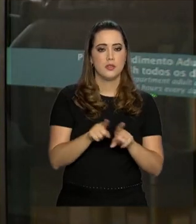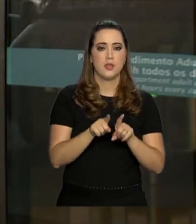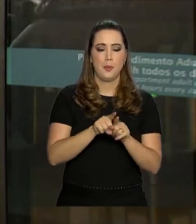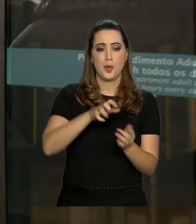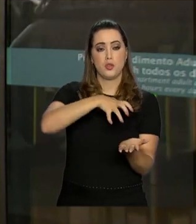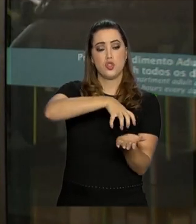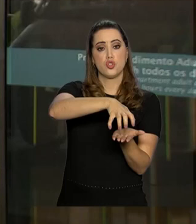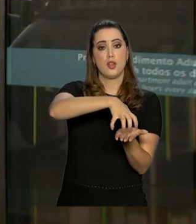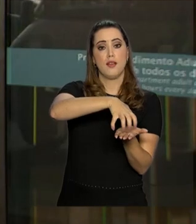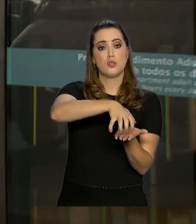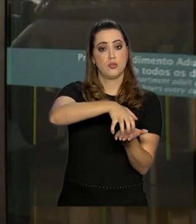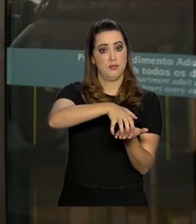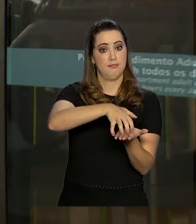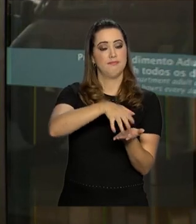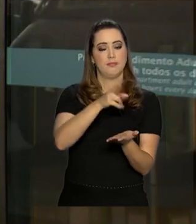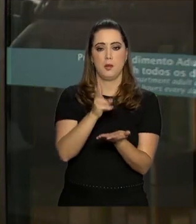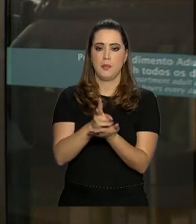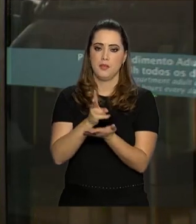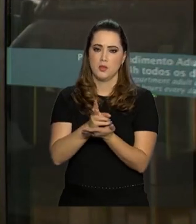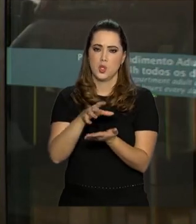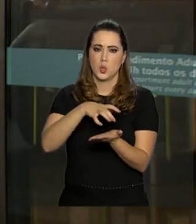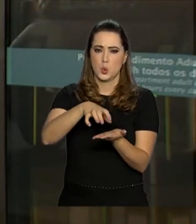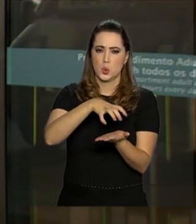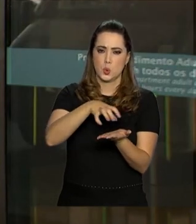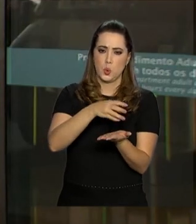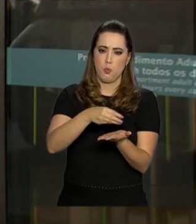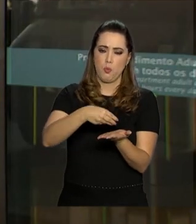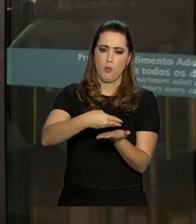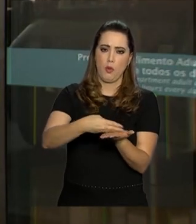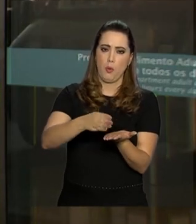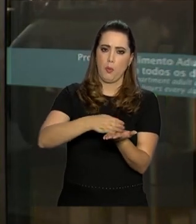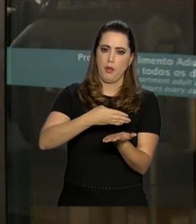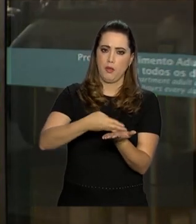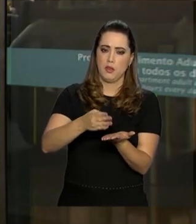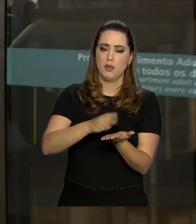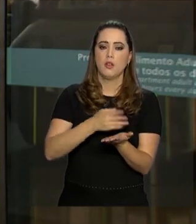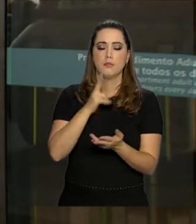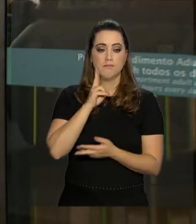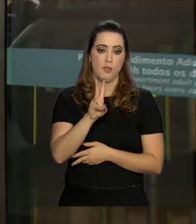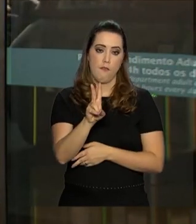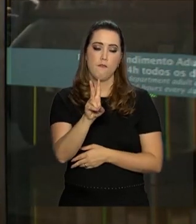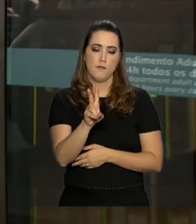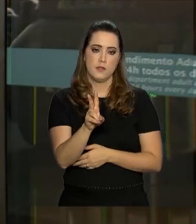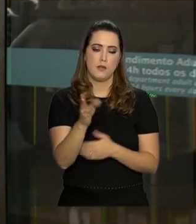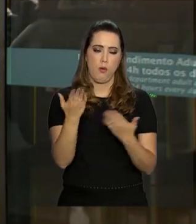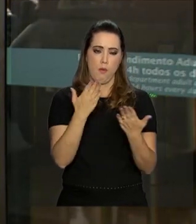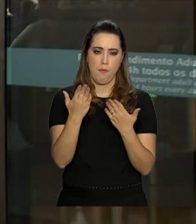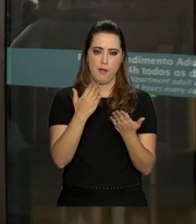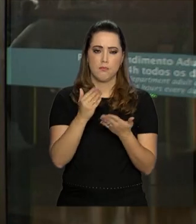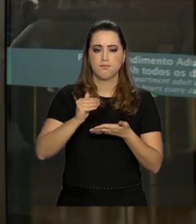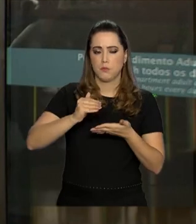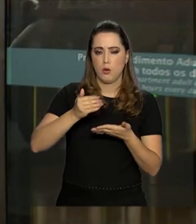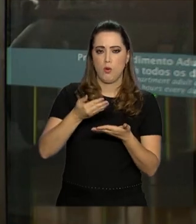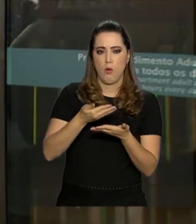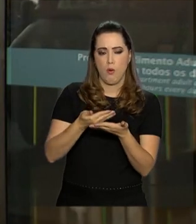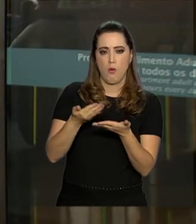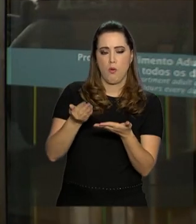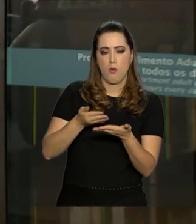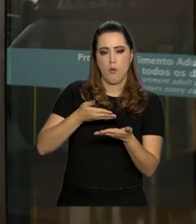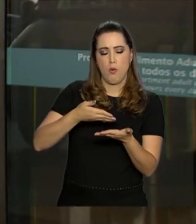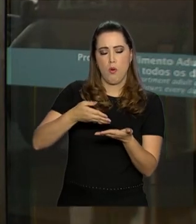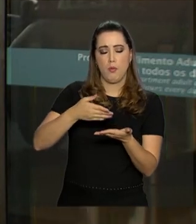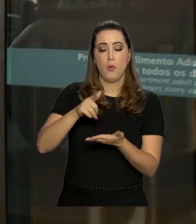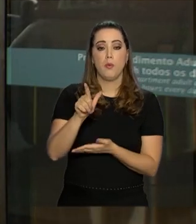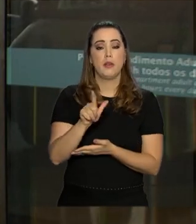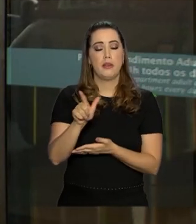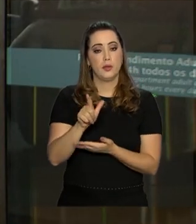gelatina Que apesar de ter ali aquela consistência mais pastosa, é considerada uma dieta líquida O porta-voz da Presidência da República,